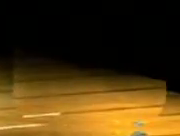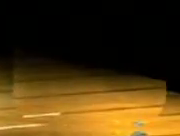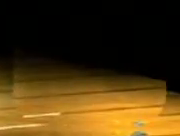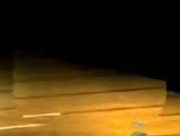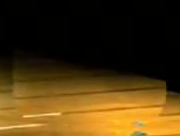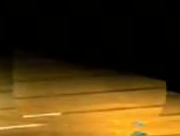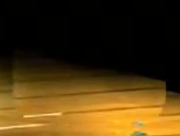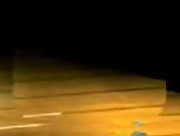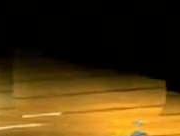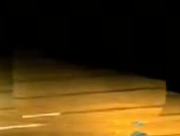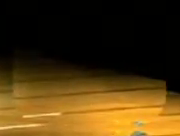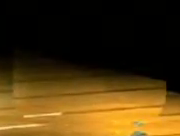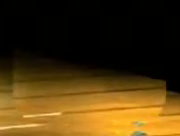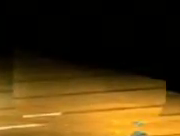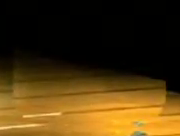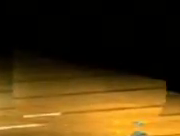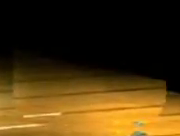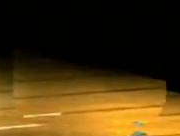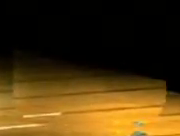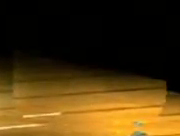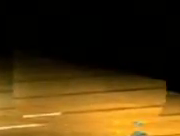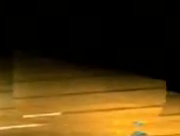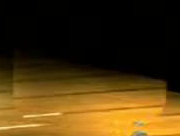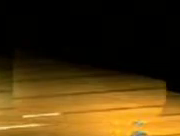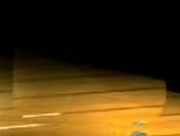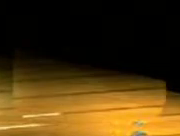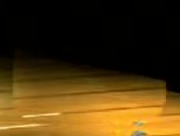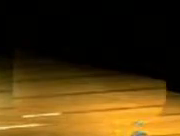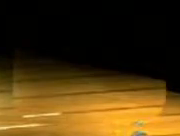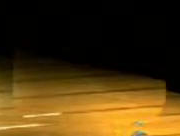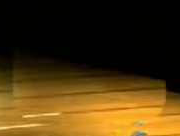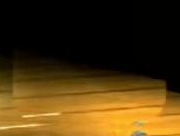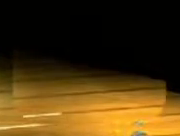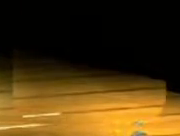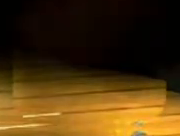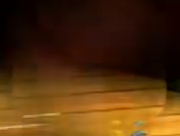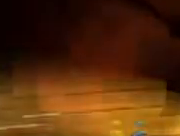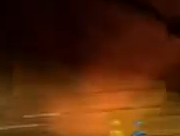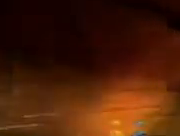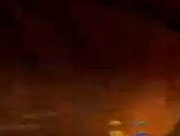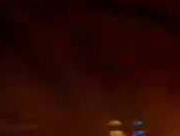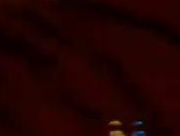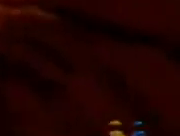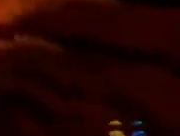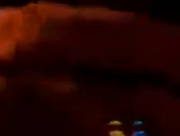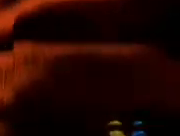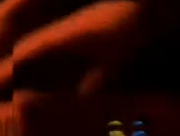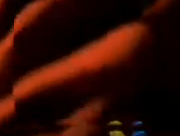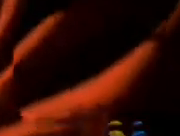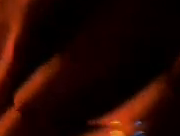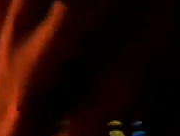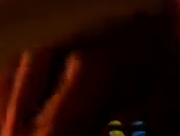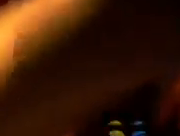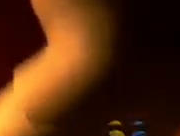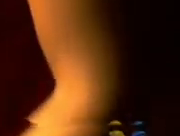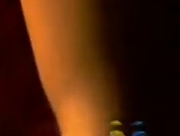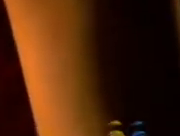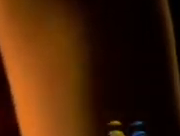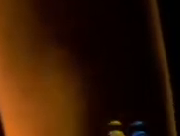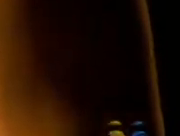a vida é nesse lugar. De amor e de